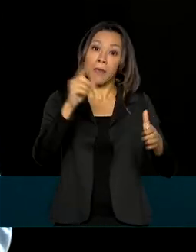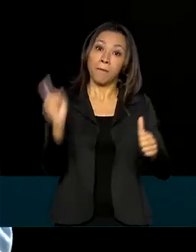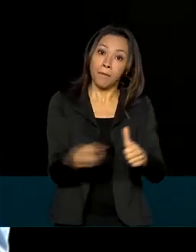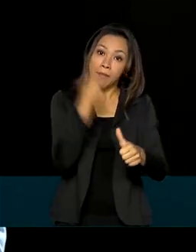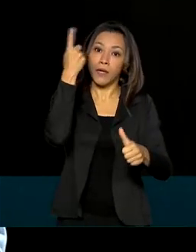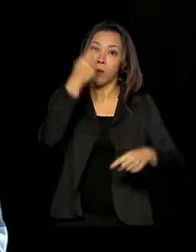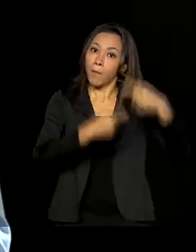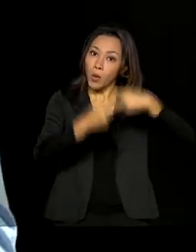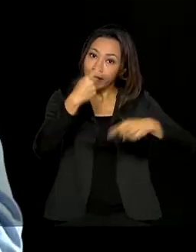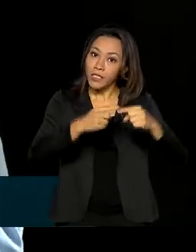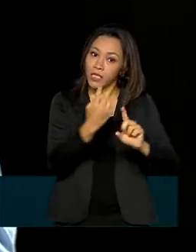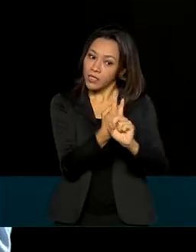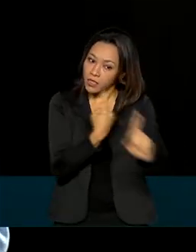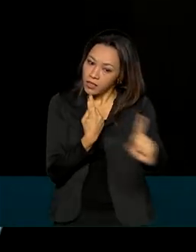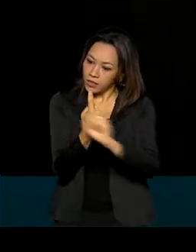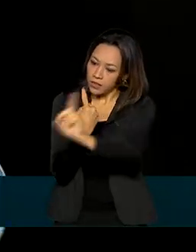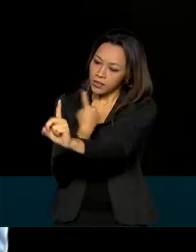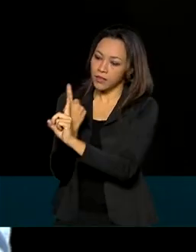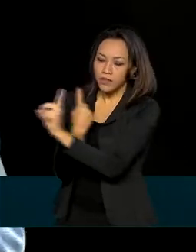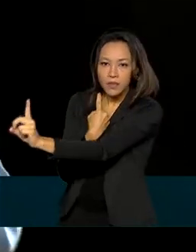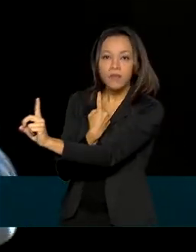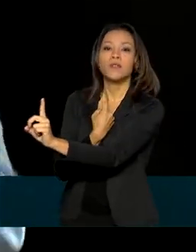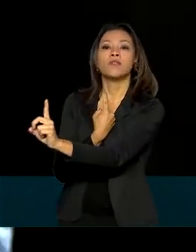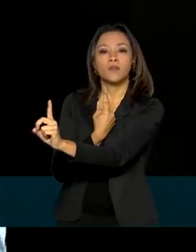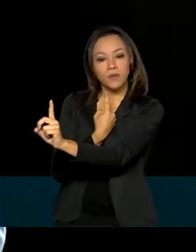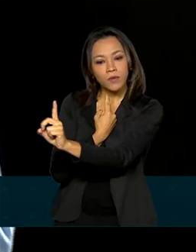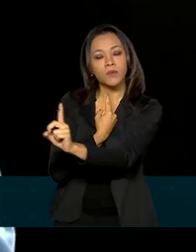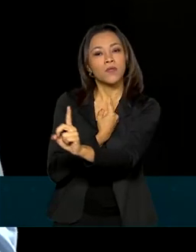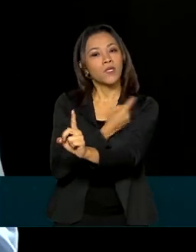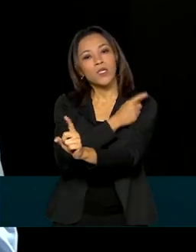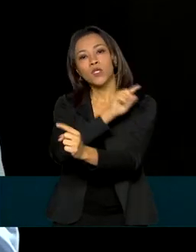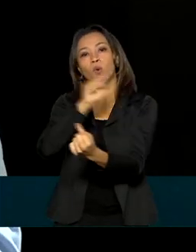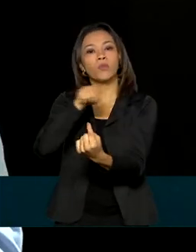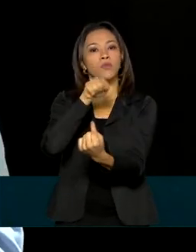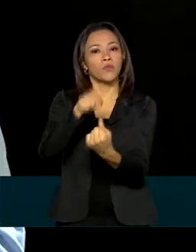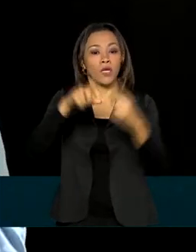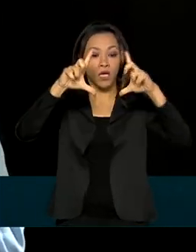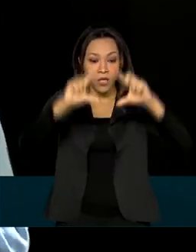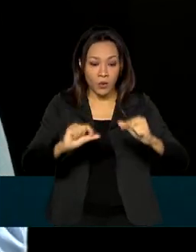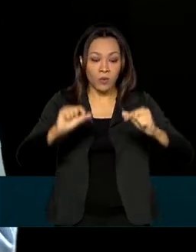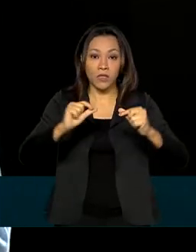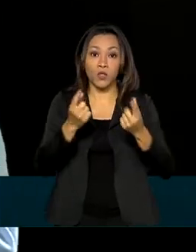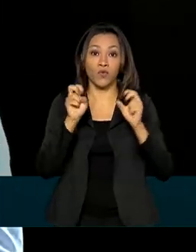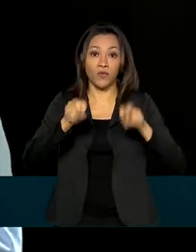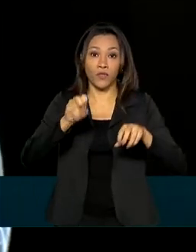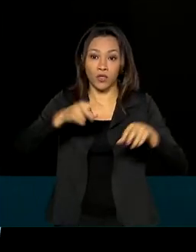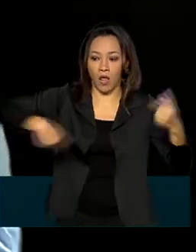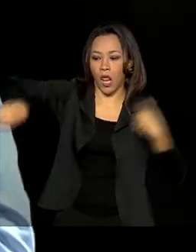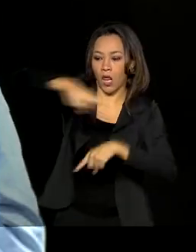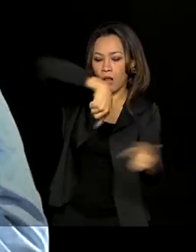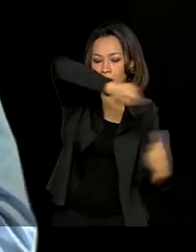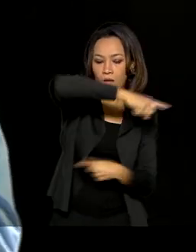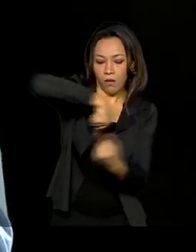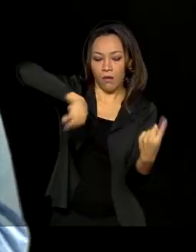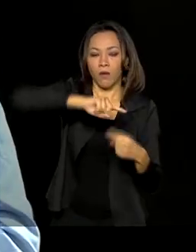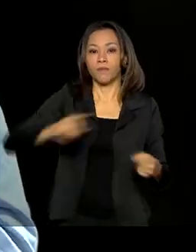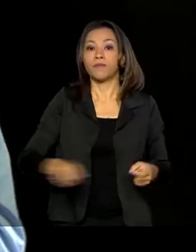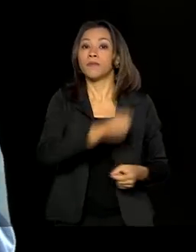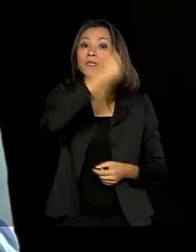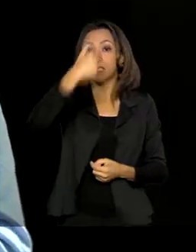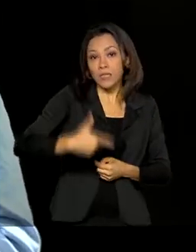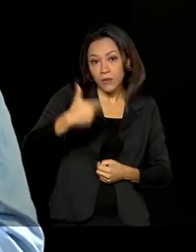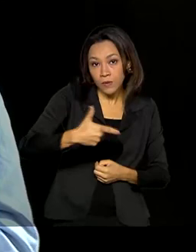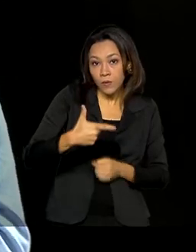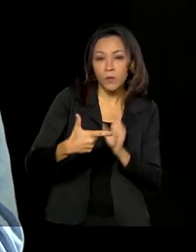própria e que permita diminuir a circulação do vírus, segundo com uma melhora na